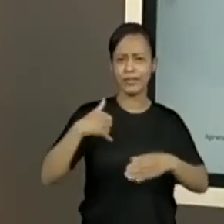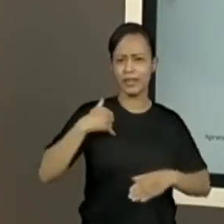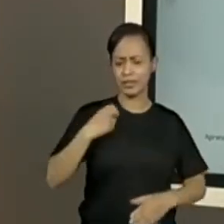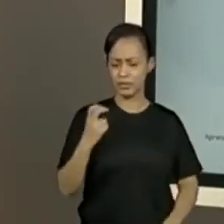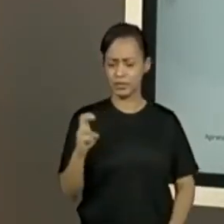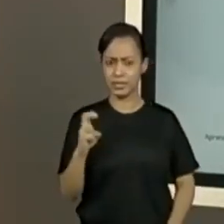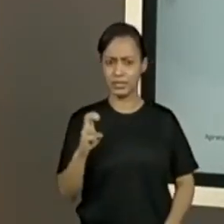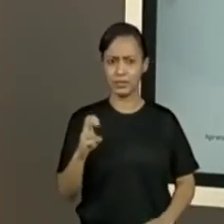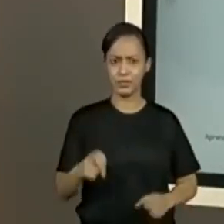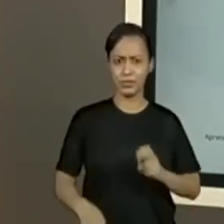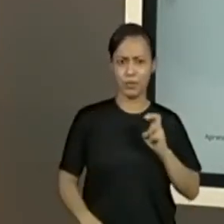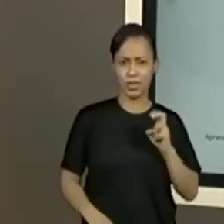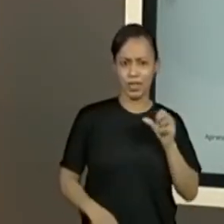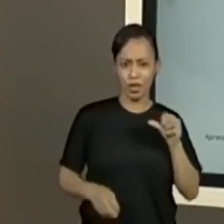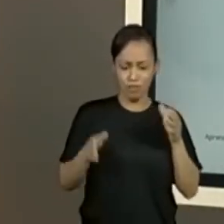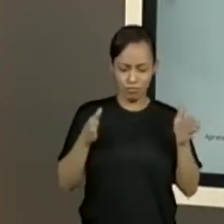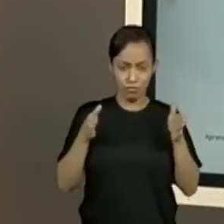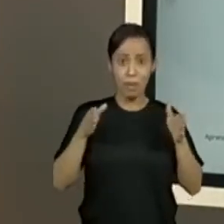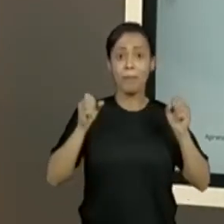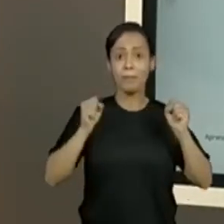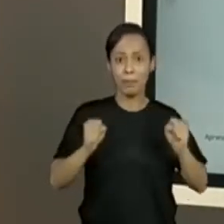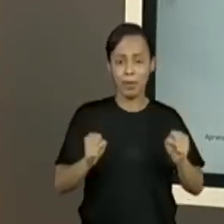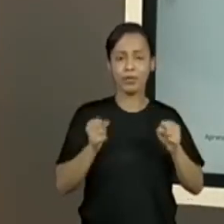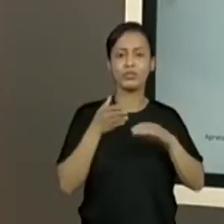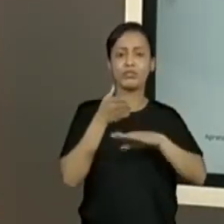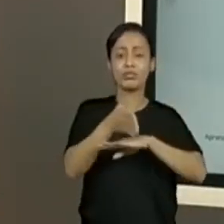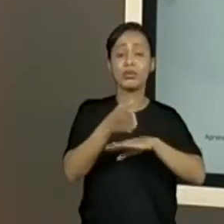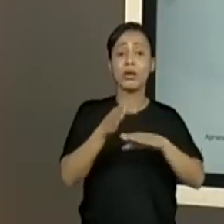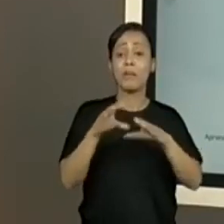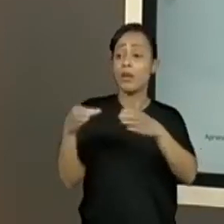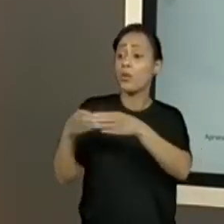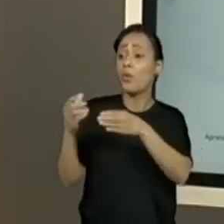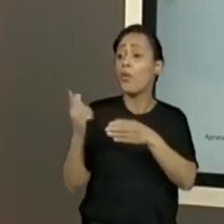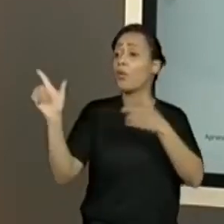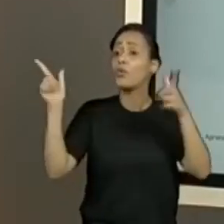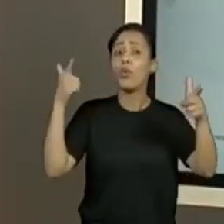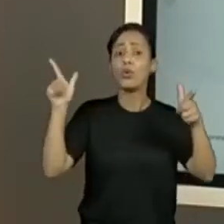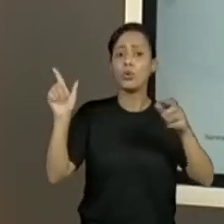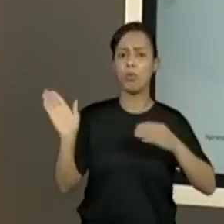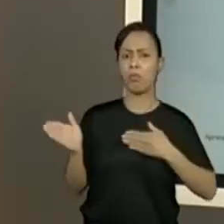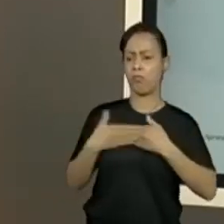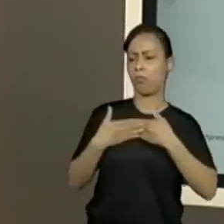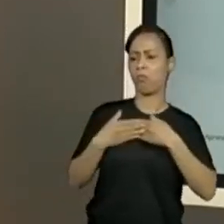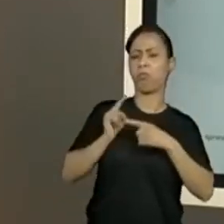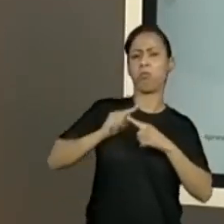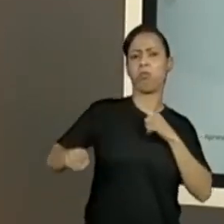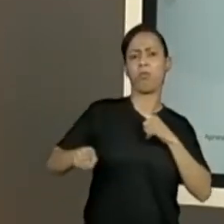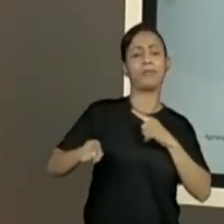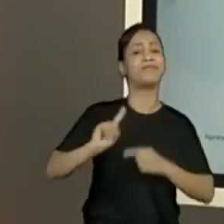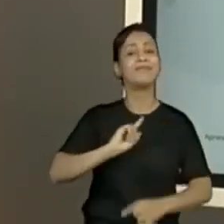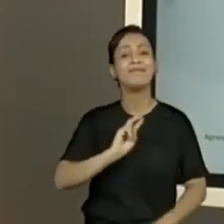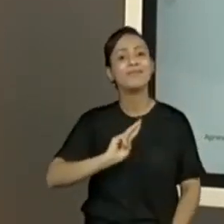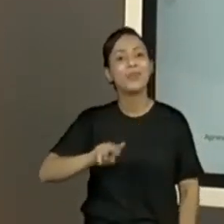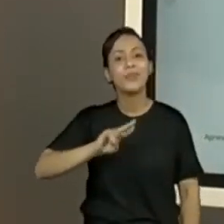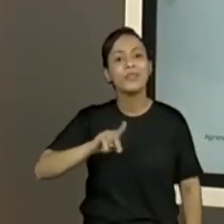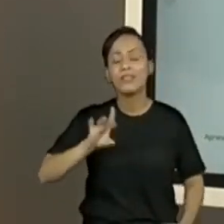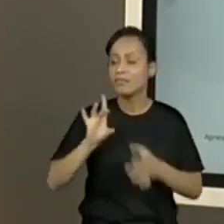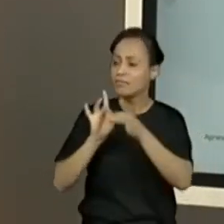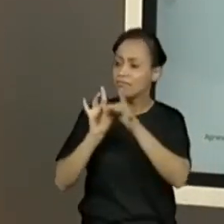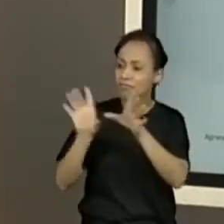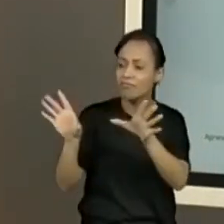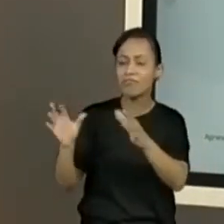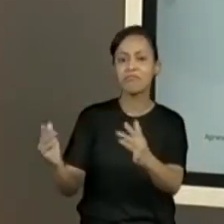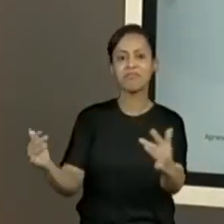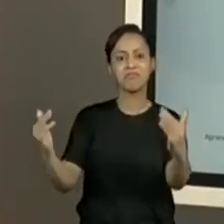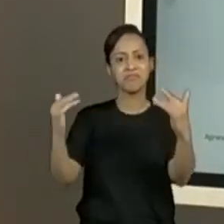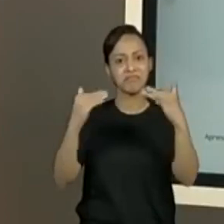Pode estar comparecendo, é importante, ele está dando informação que não é restrito só. E eu vou voltar na situação, eles